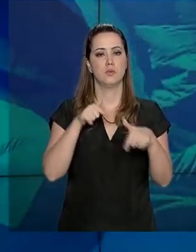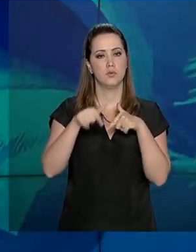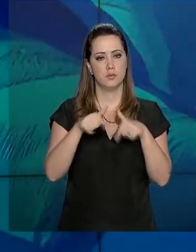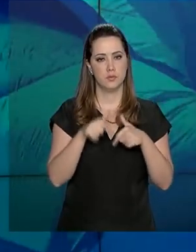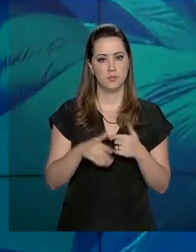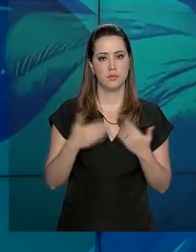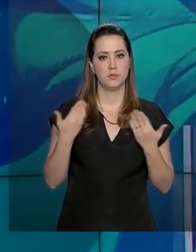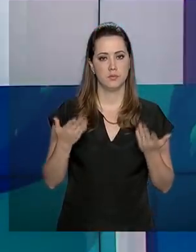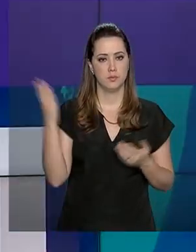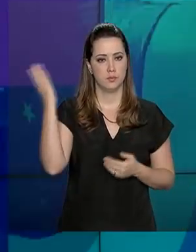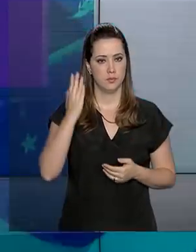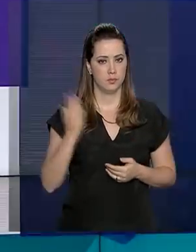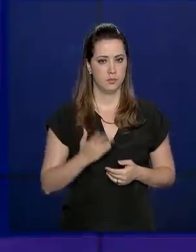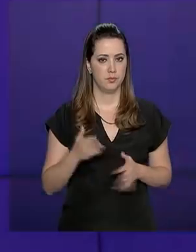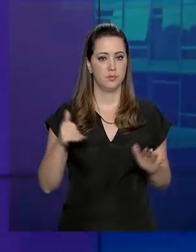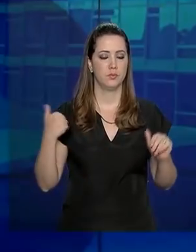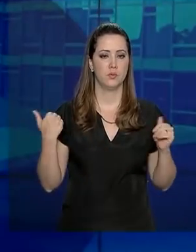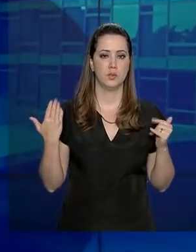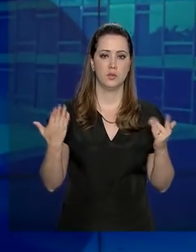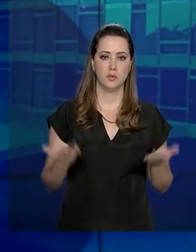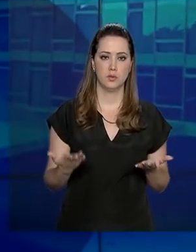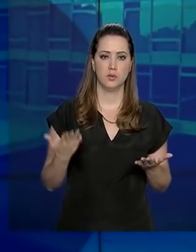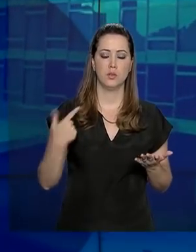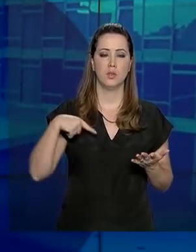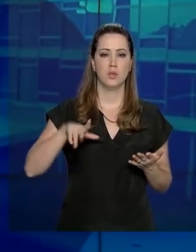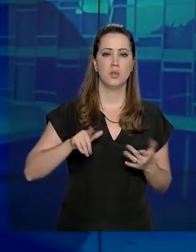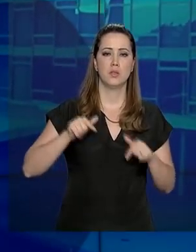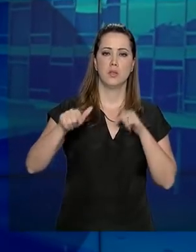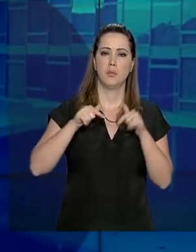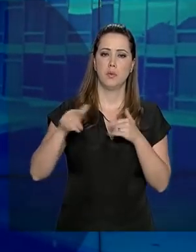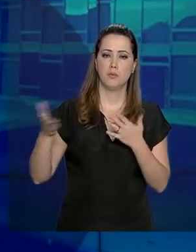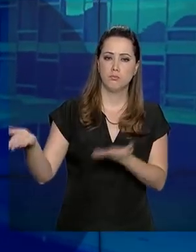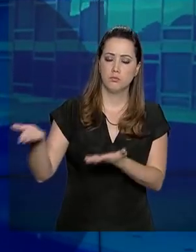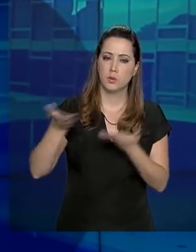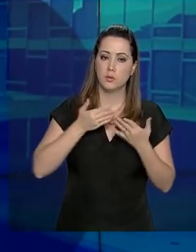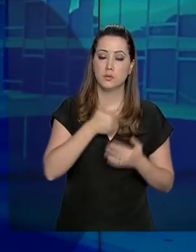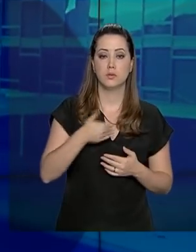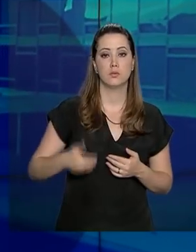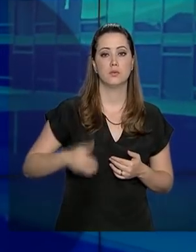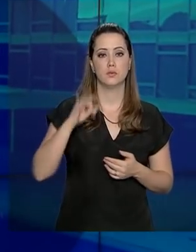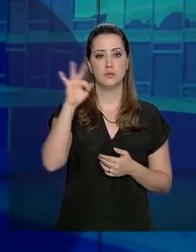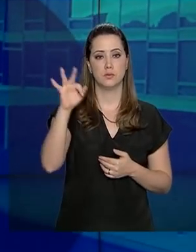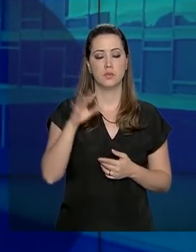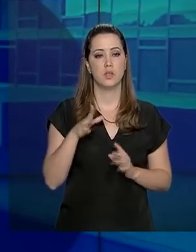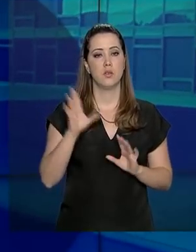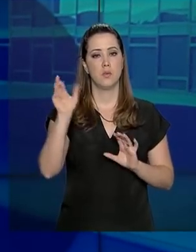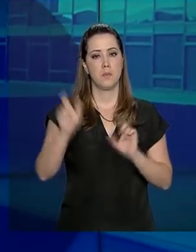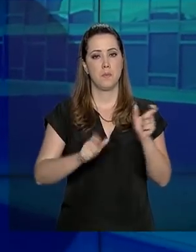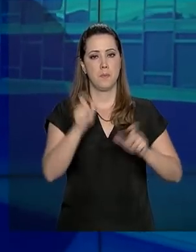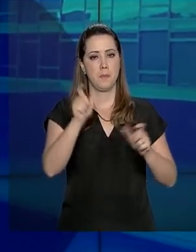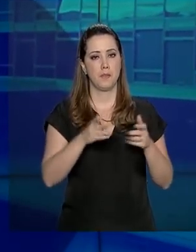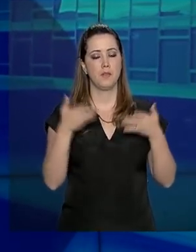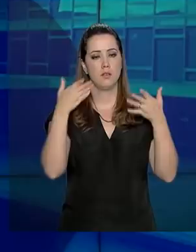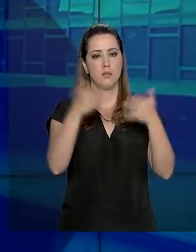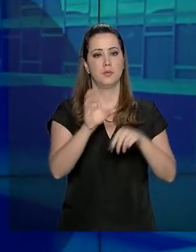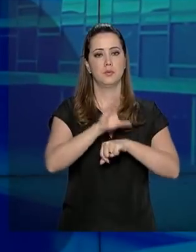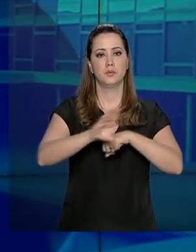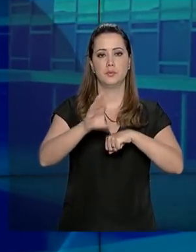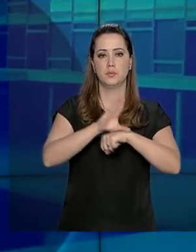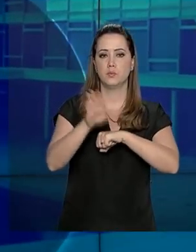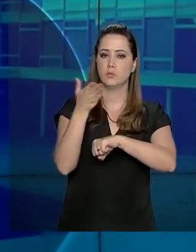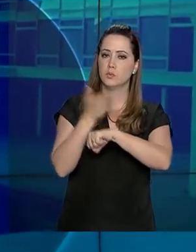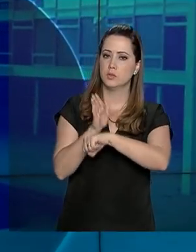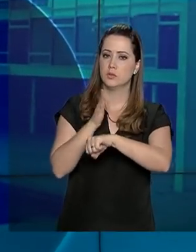deles no mercado de trabalho brasileiro. E, para isso, como parte da operação acolhida do governo federal, os imigrantes